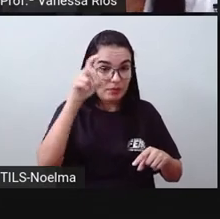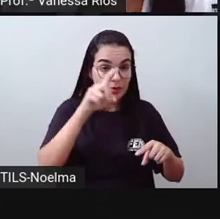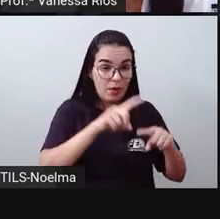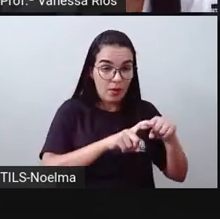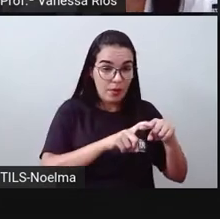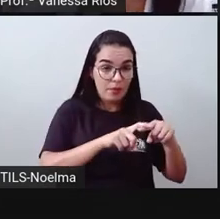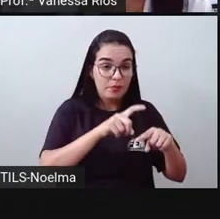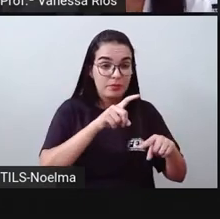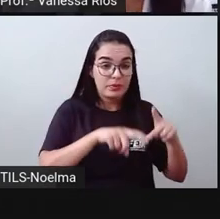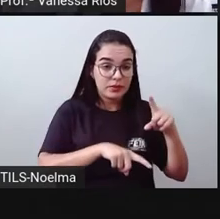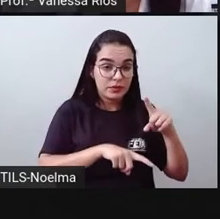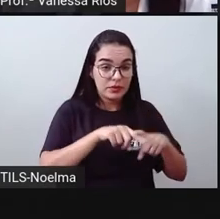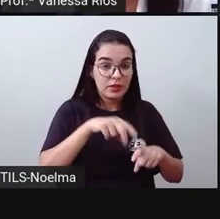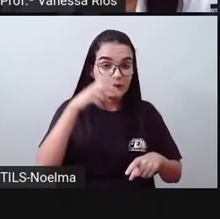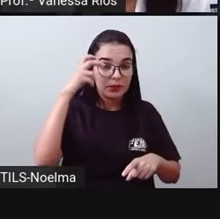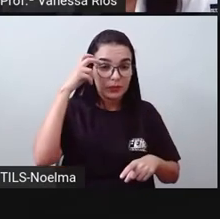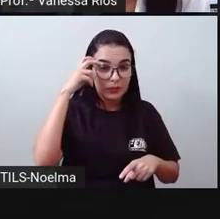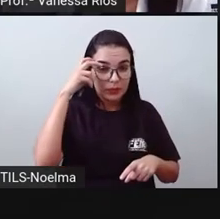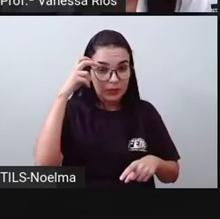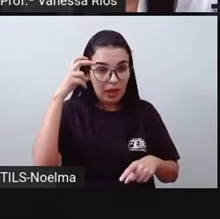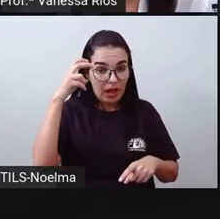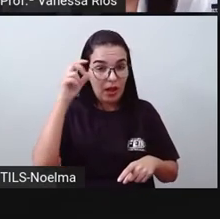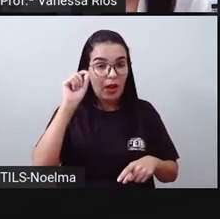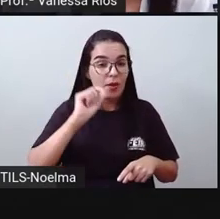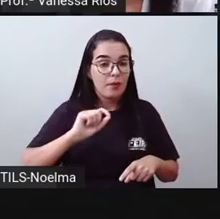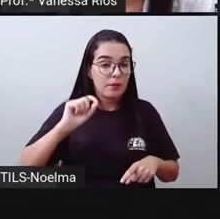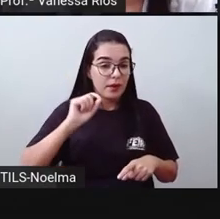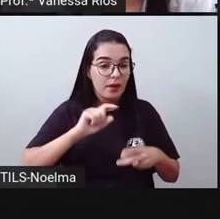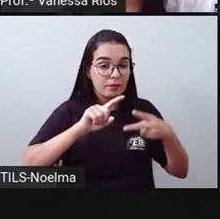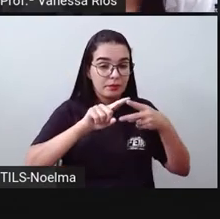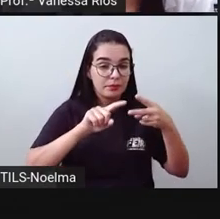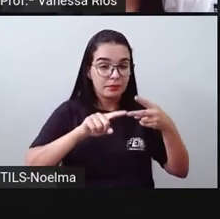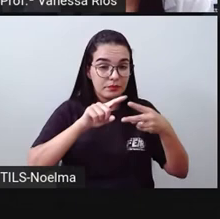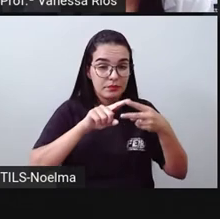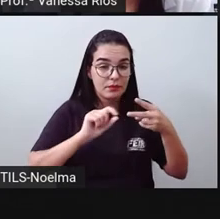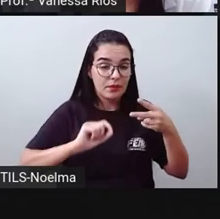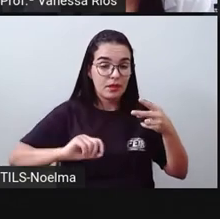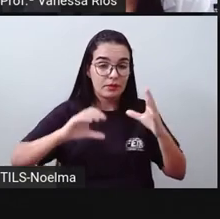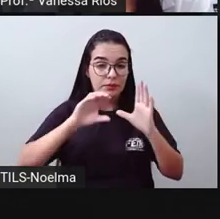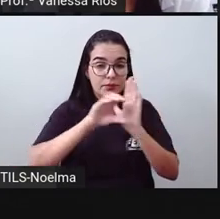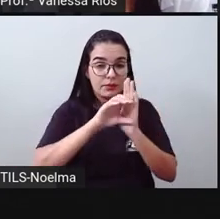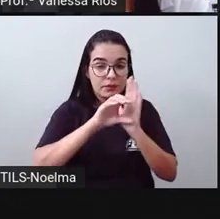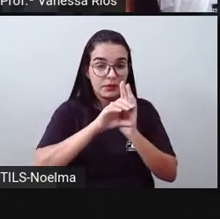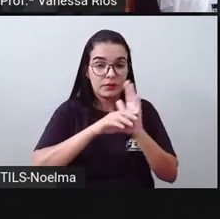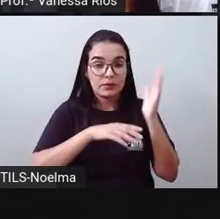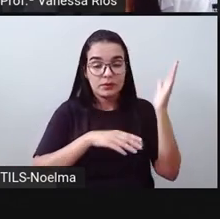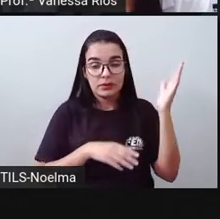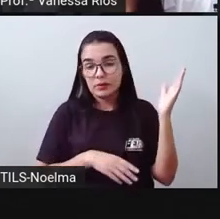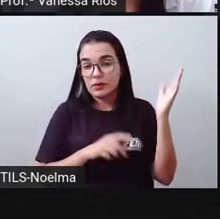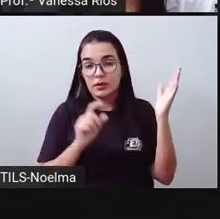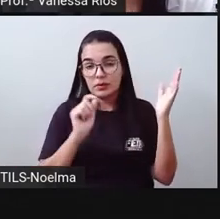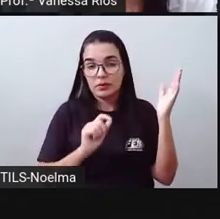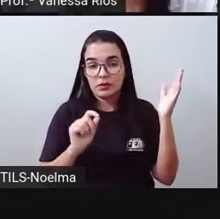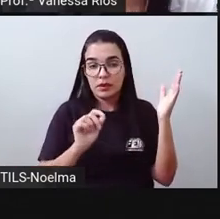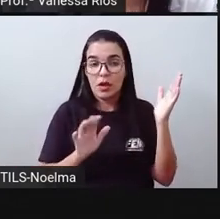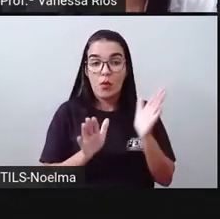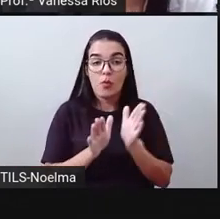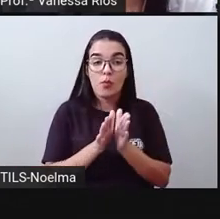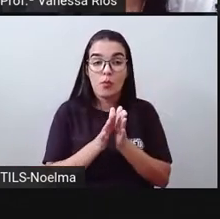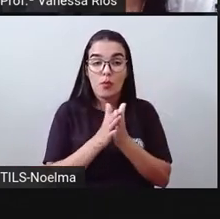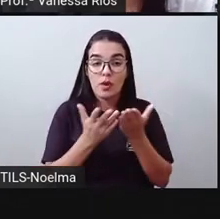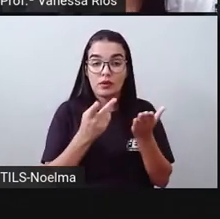objeto cultural, que nós podemos definir assim. Pode-se melhor conceituar objeto cultural,